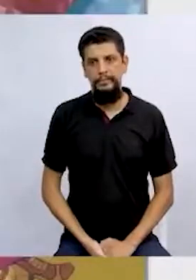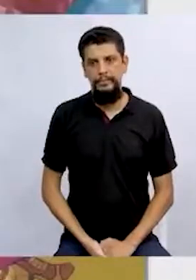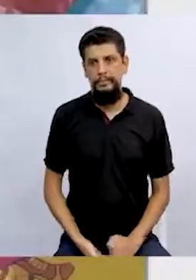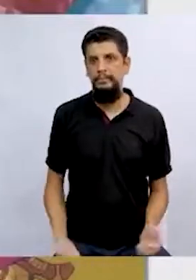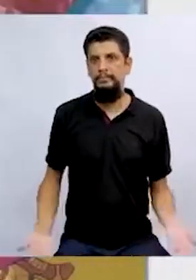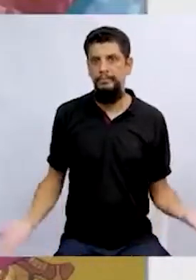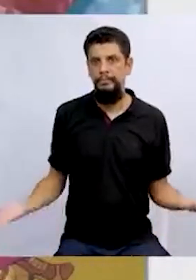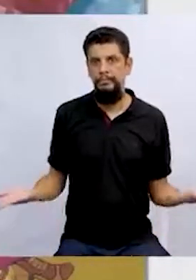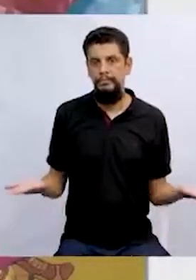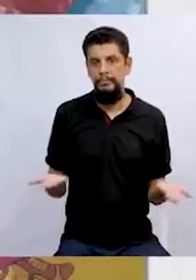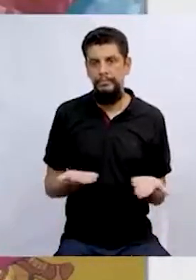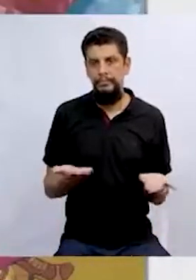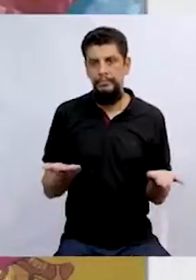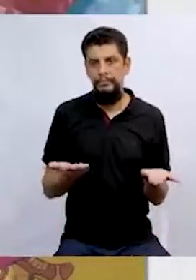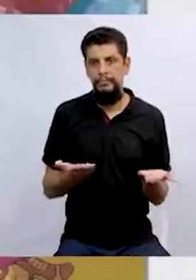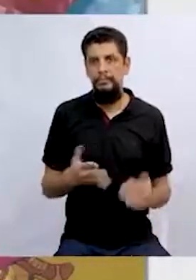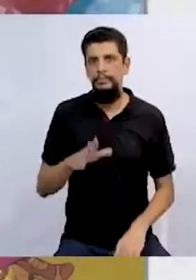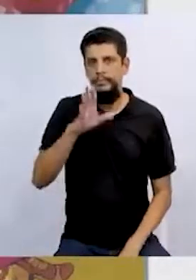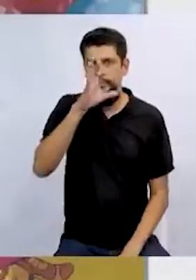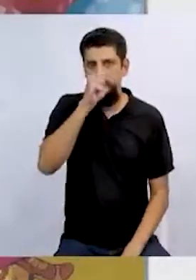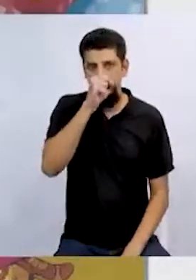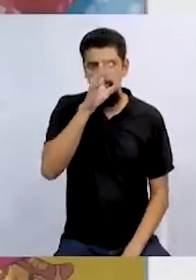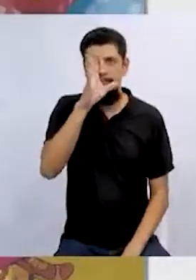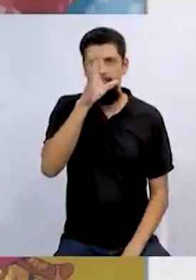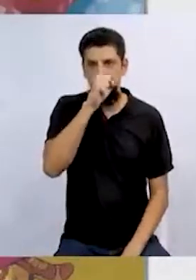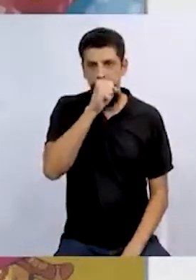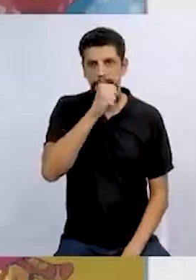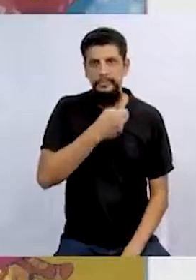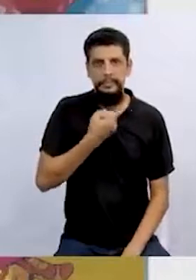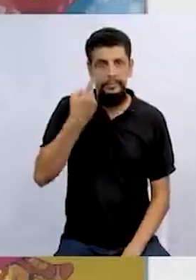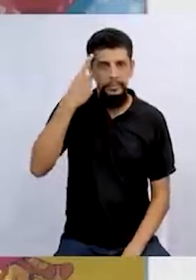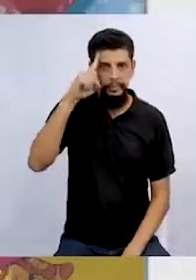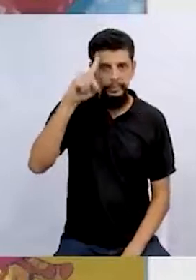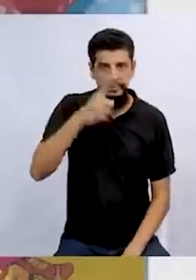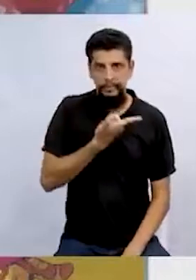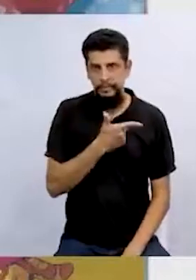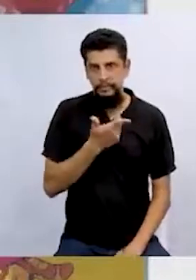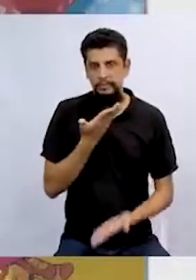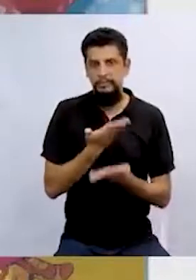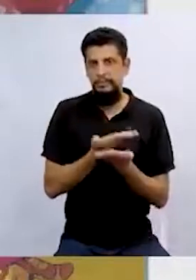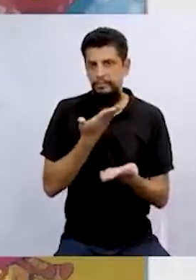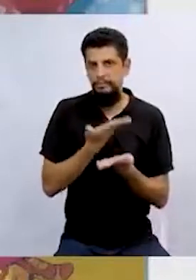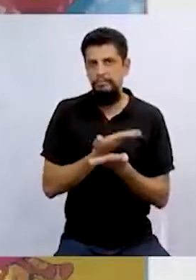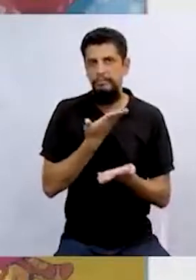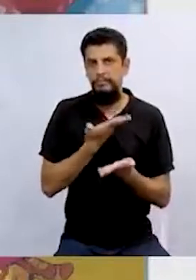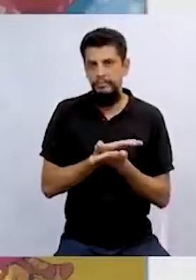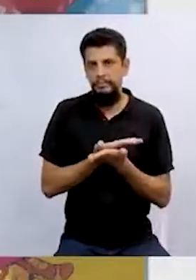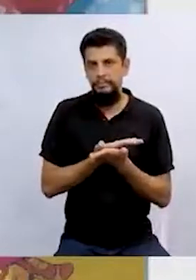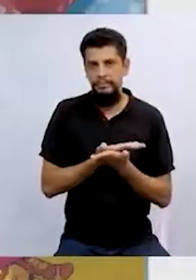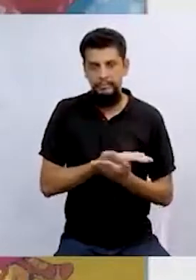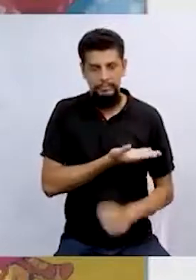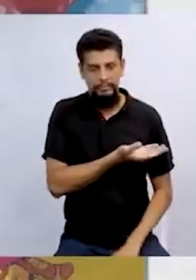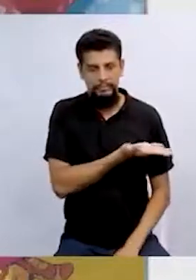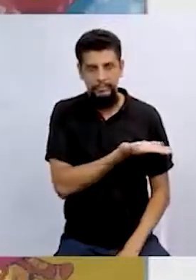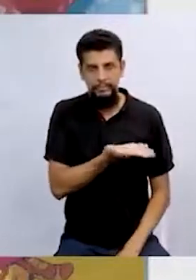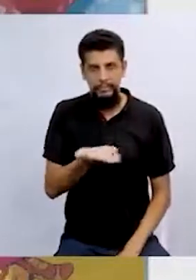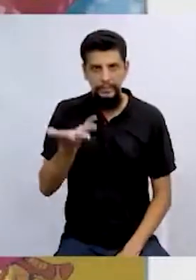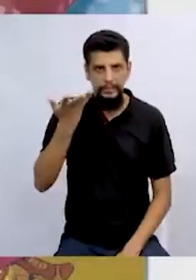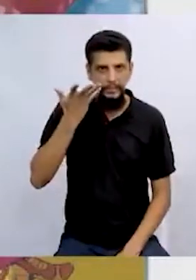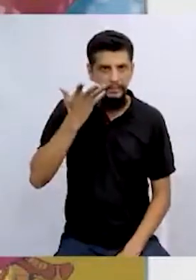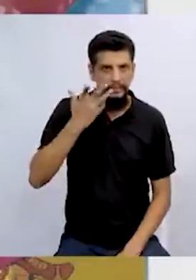Até mesmo aos sábados, dias em que não tinham aula, elas